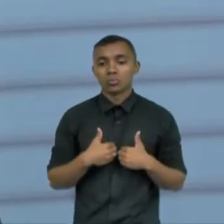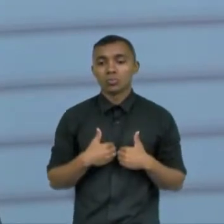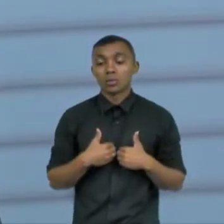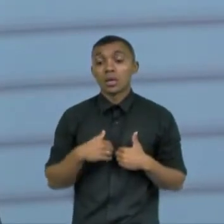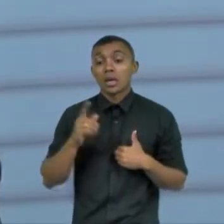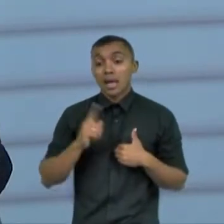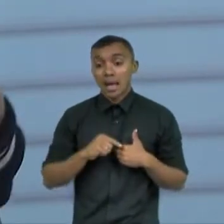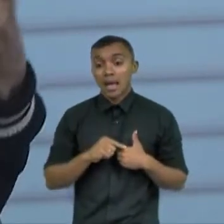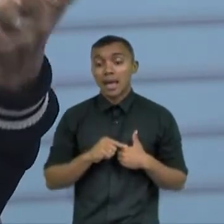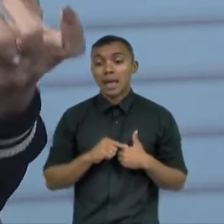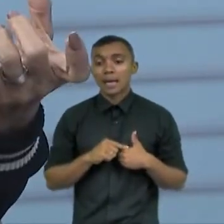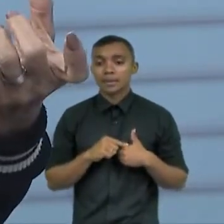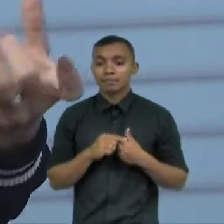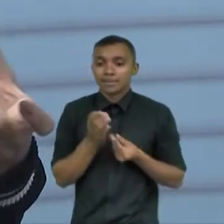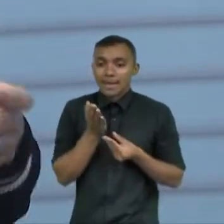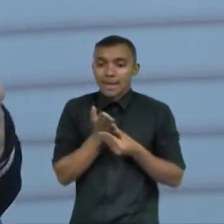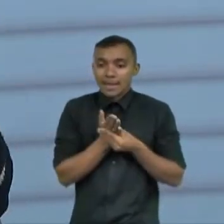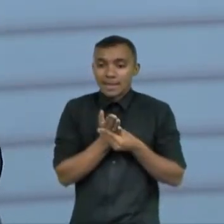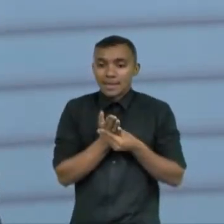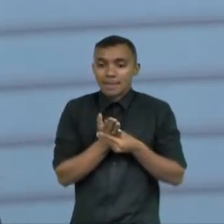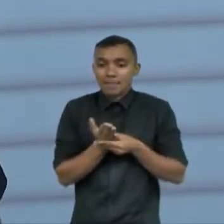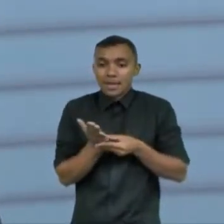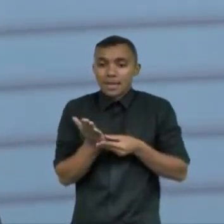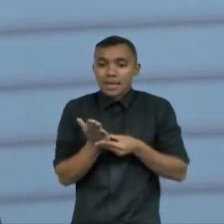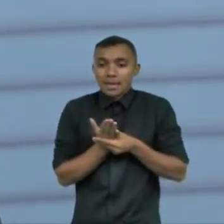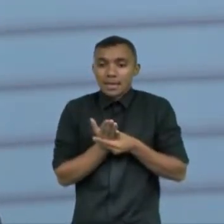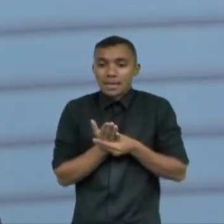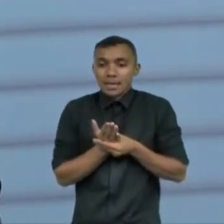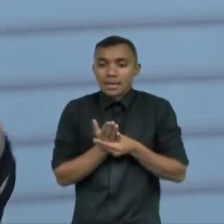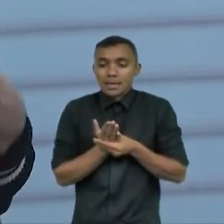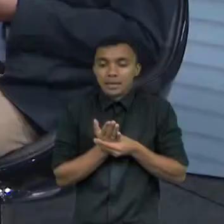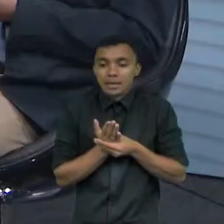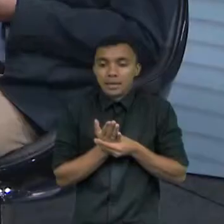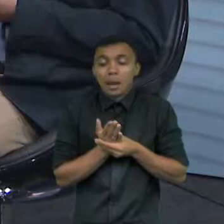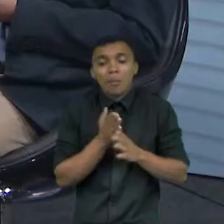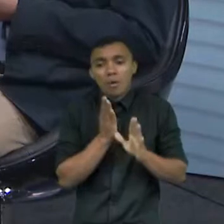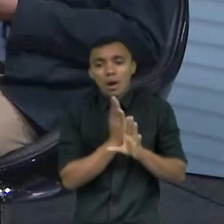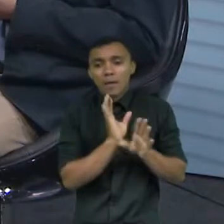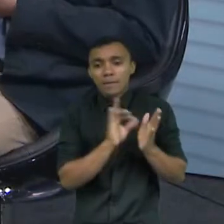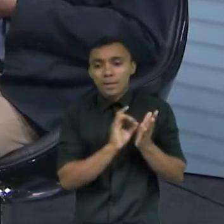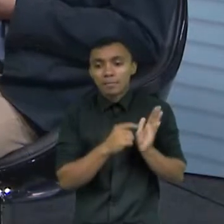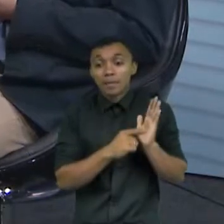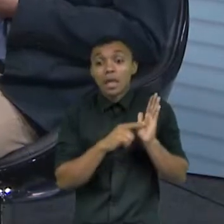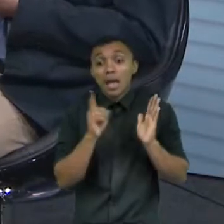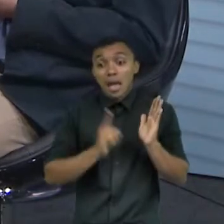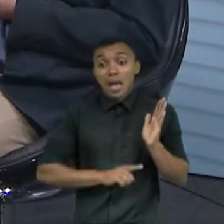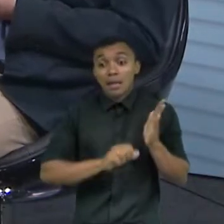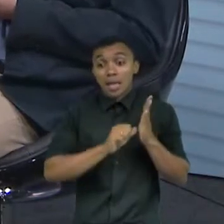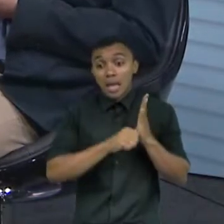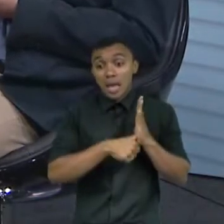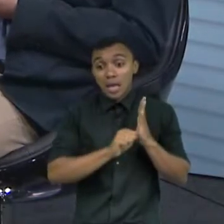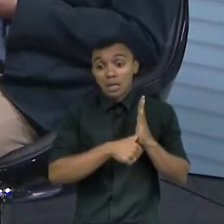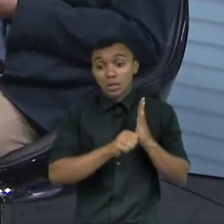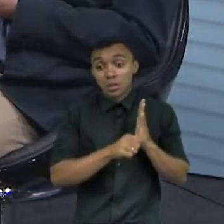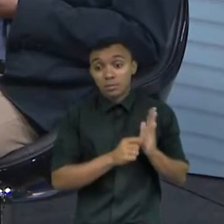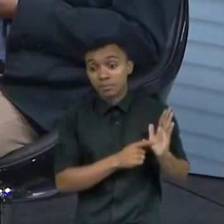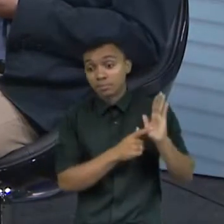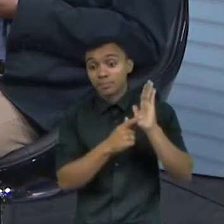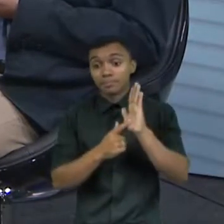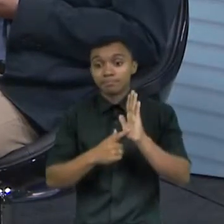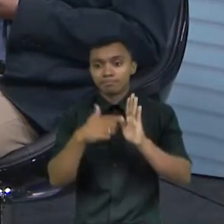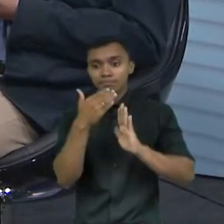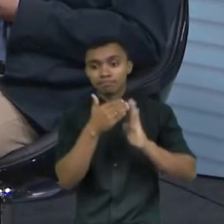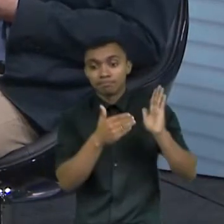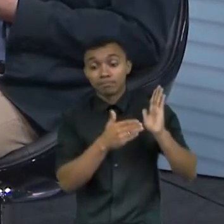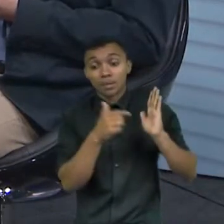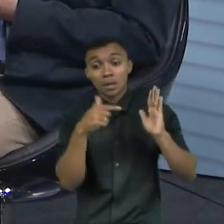é uma carteira que é justamente é uma carteira que o identifica como uma pessoa é RG um registro geral só que direcionado